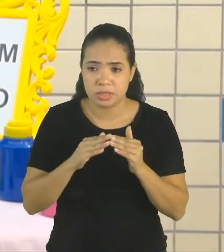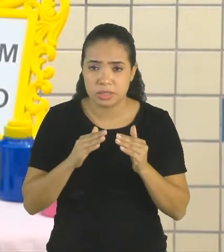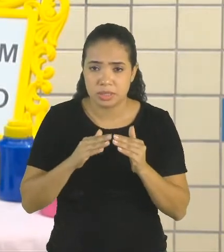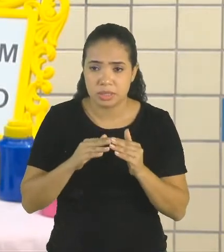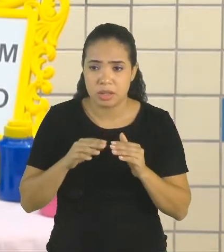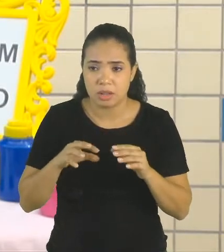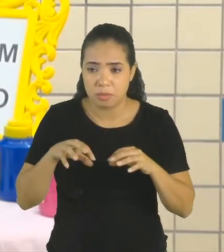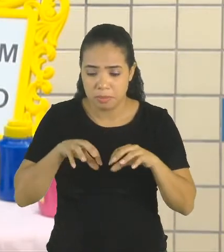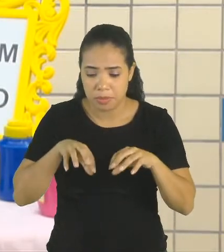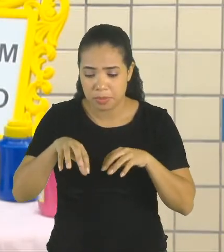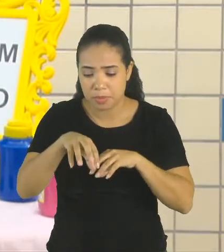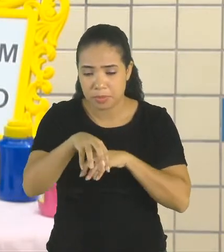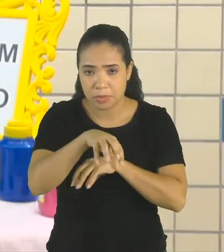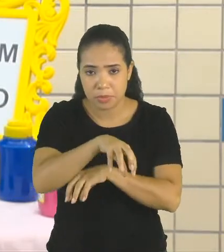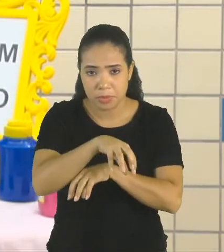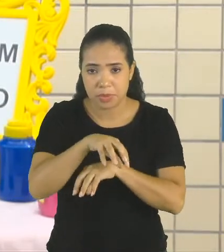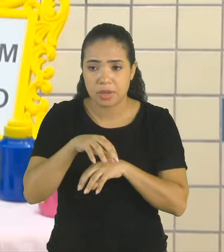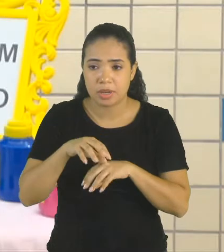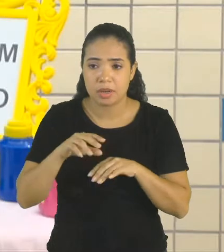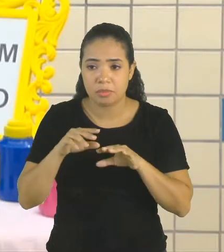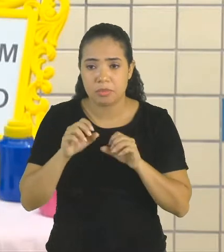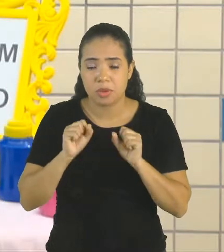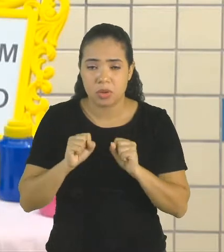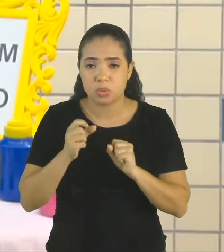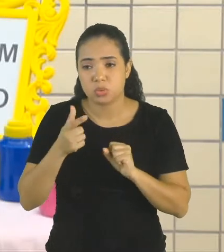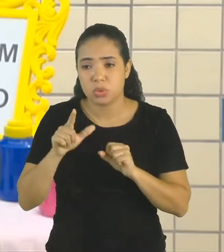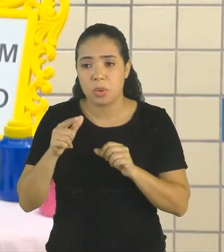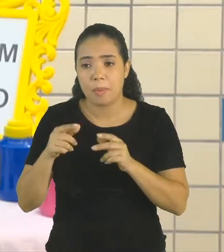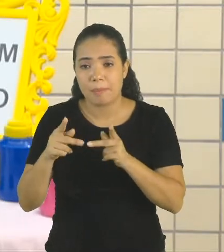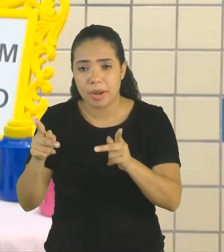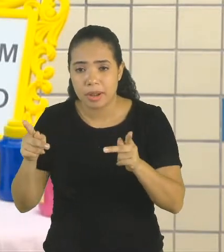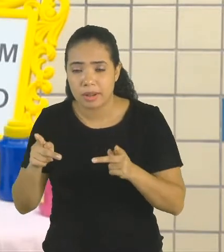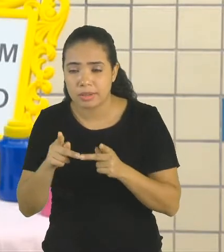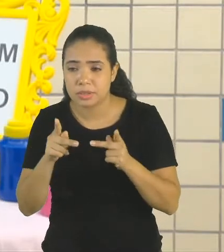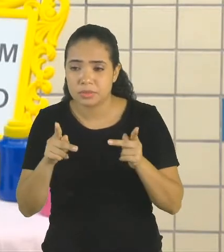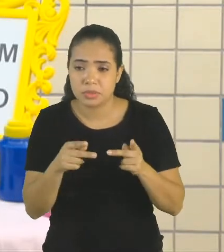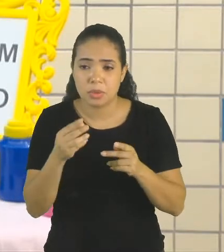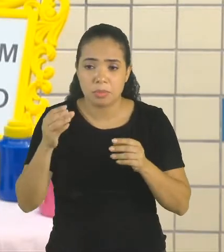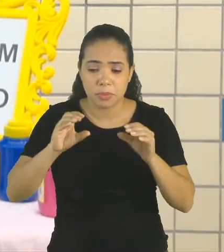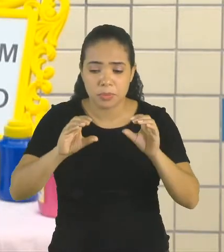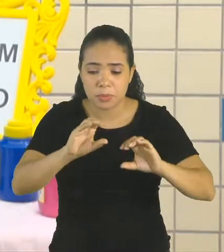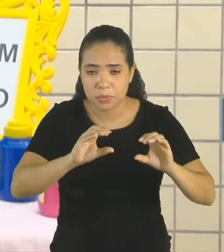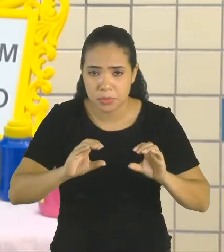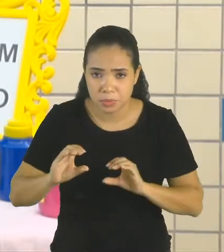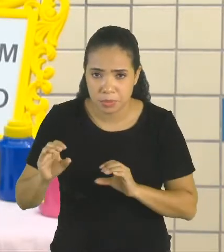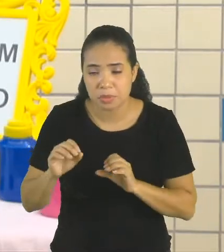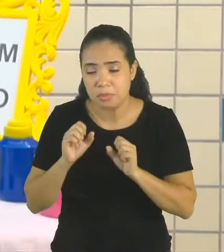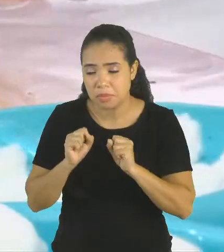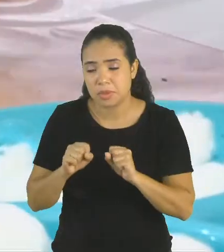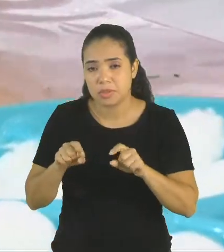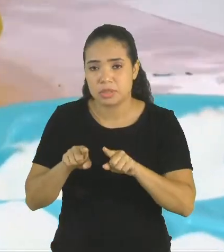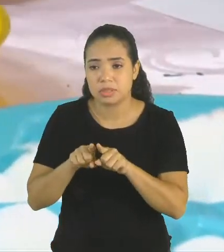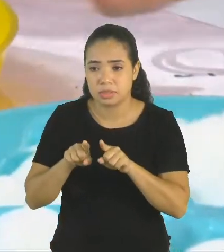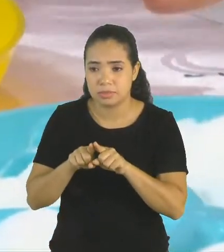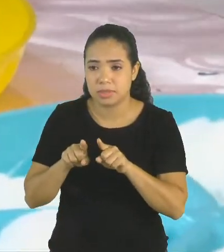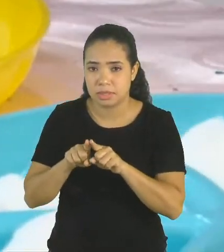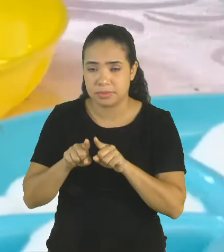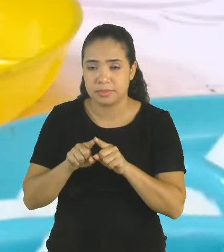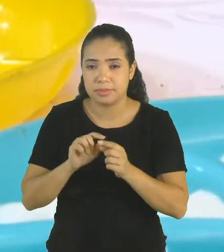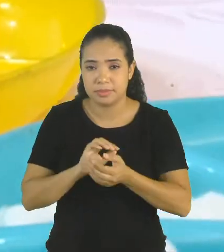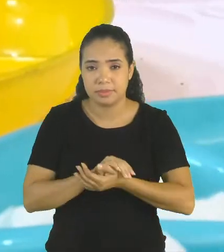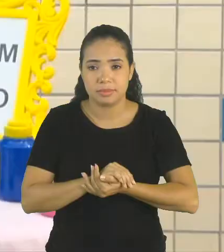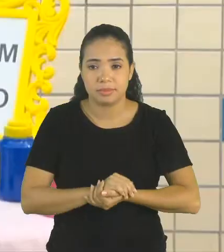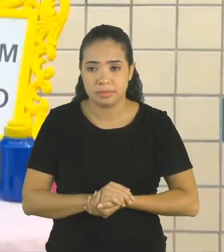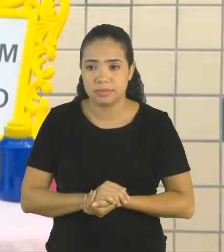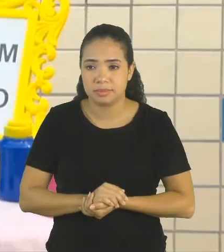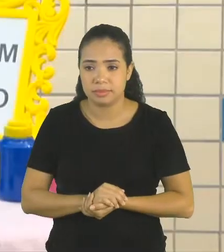por exemplo, tem divisórias. Mas você pode usar um outro pratinho e pedir que ela despeje essas tintas em outro pratinho.